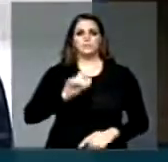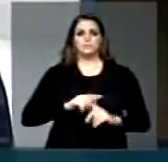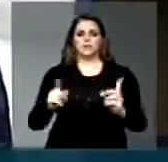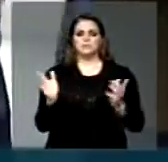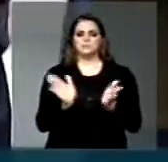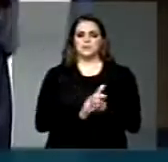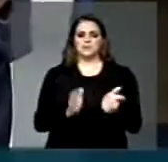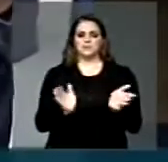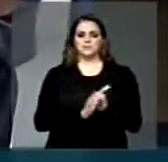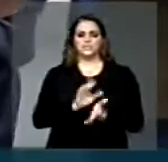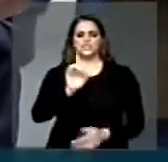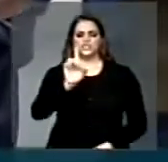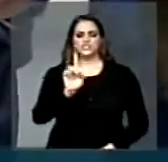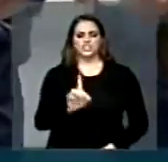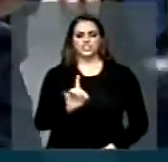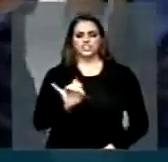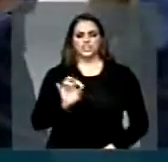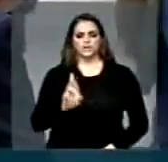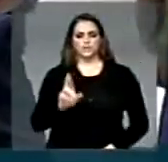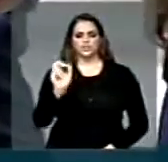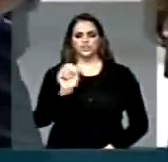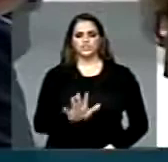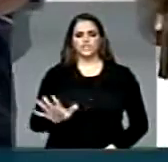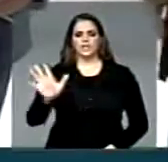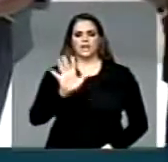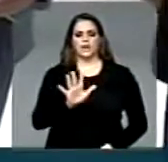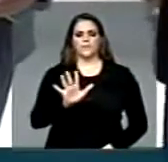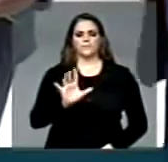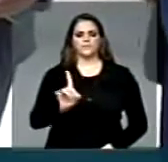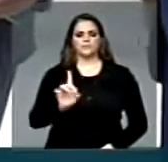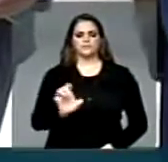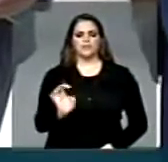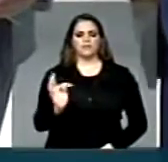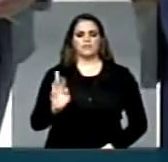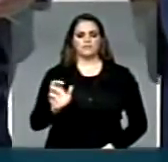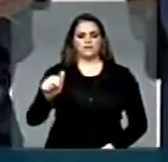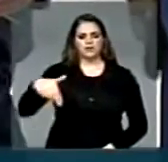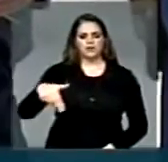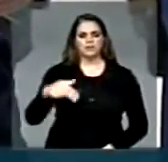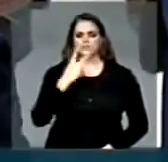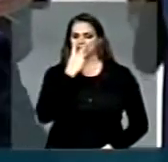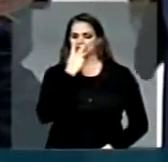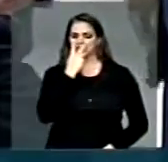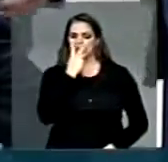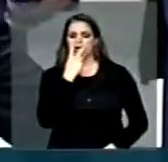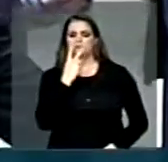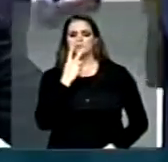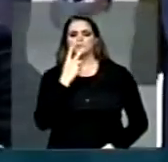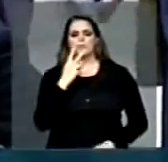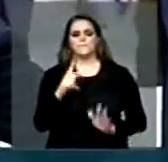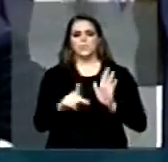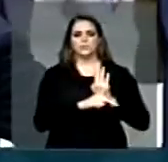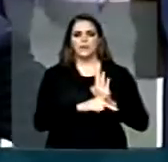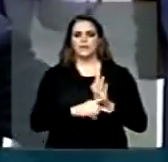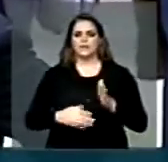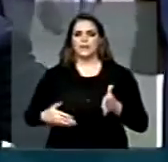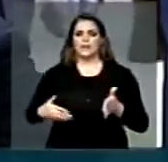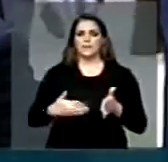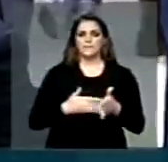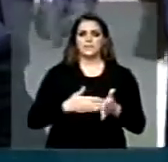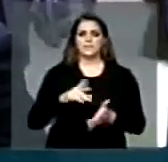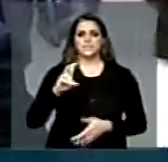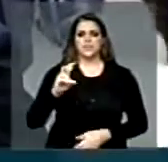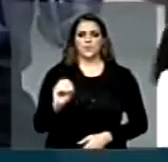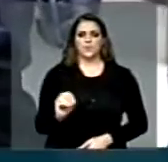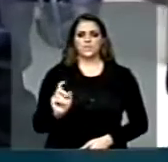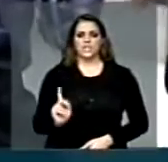o diretor-geral do Detran do Espírito de Santo Carlos Lopes, baixou uma portaria, limitando em 50 quilômetros a